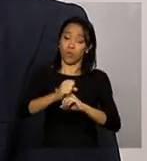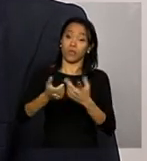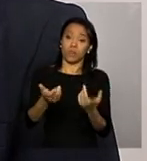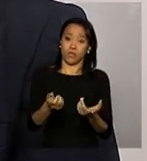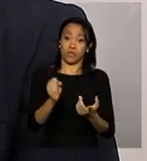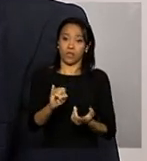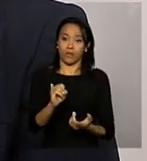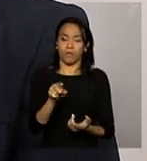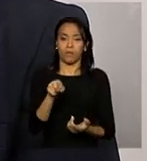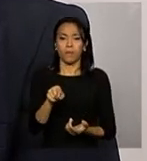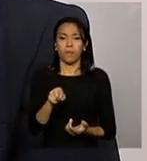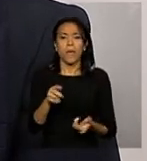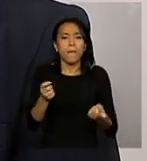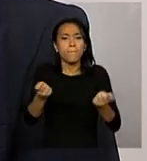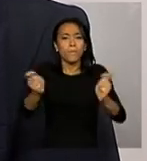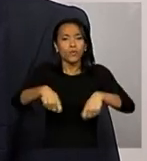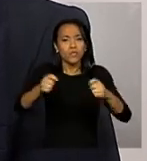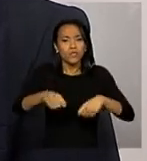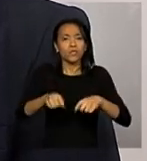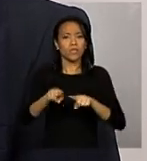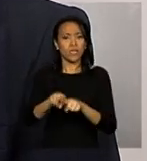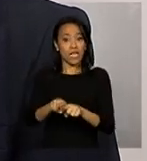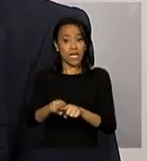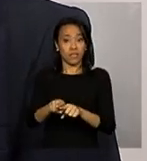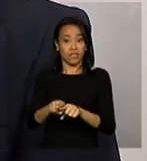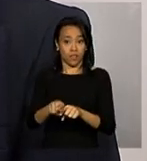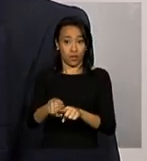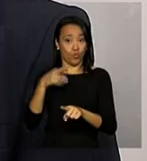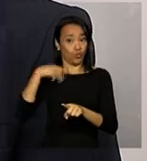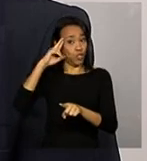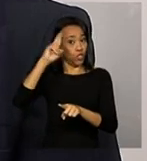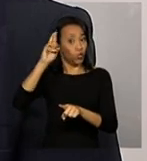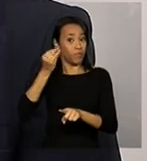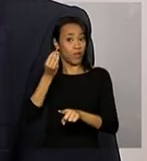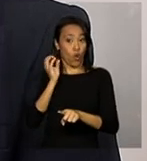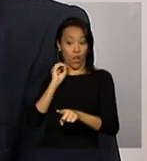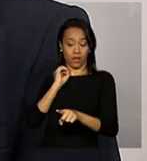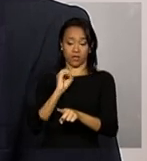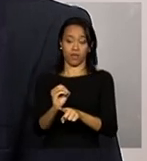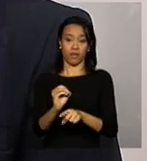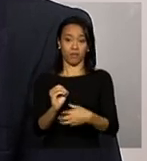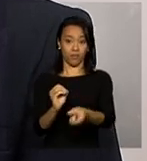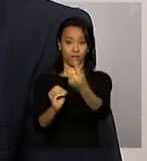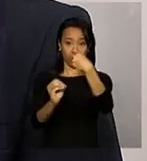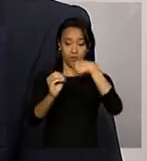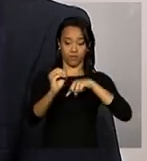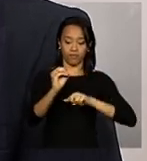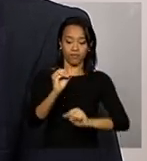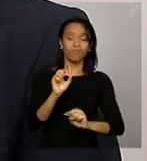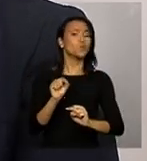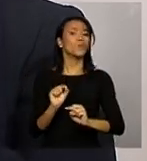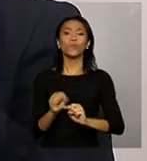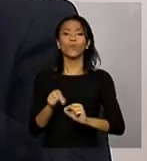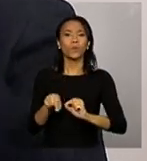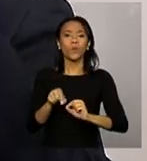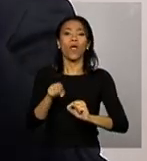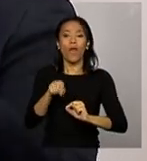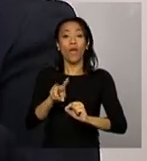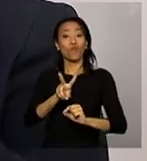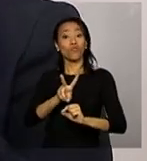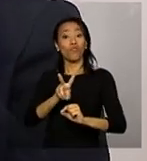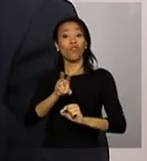ele possivelmente esse valor o gestor terá que colocar zero e passar para o próximo campo que seria os valores